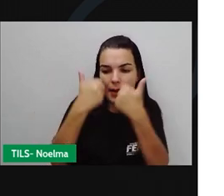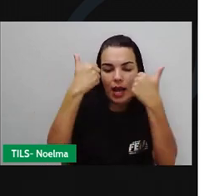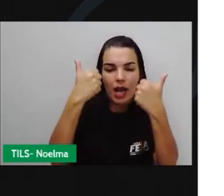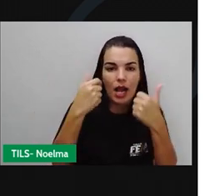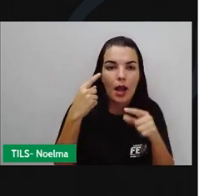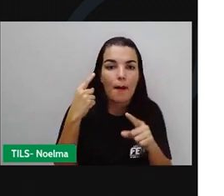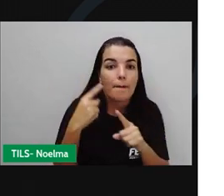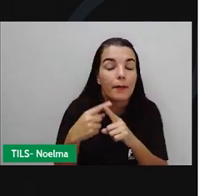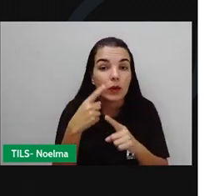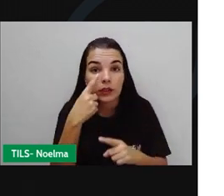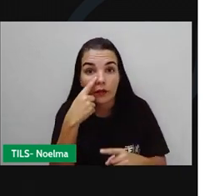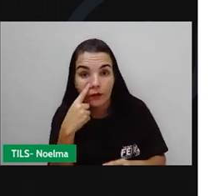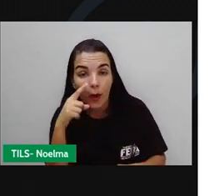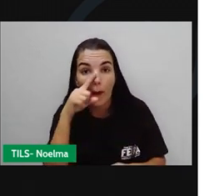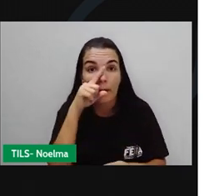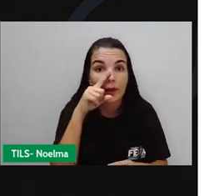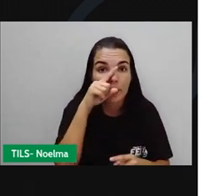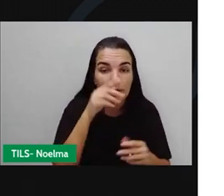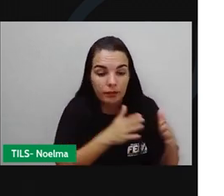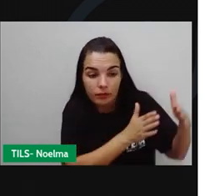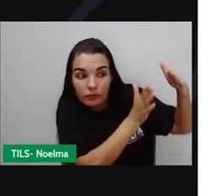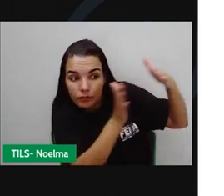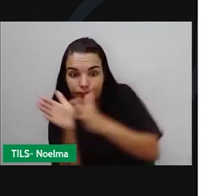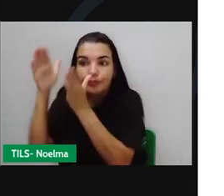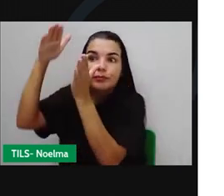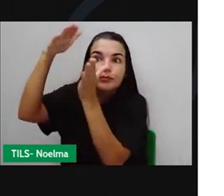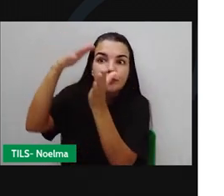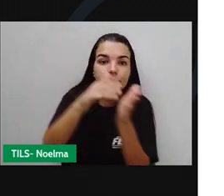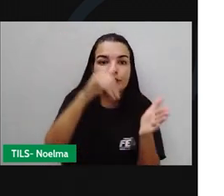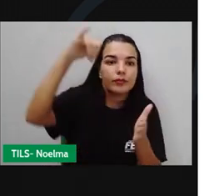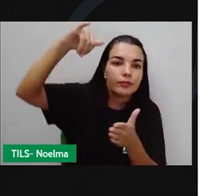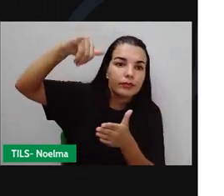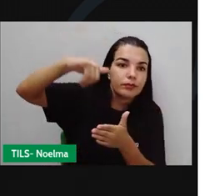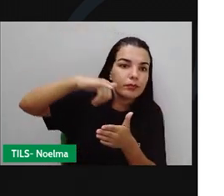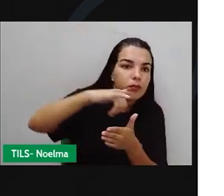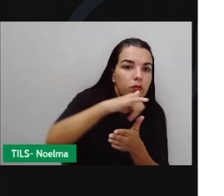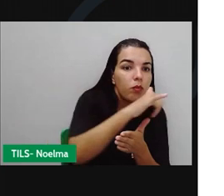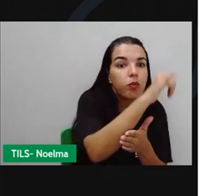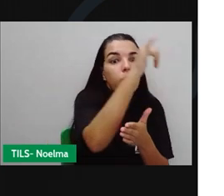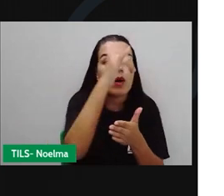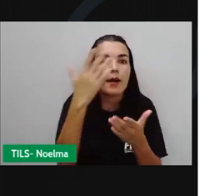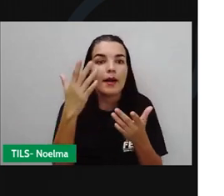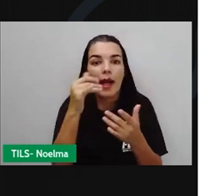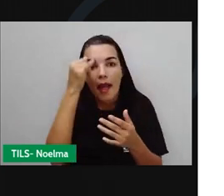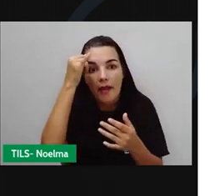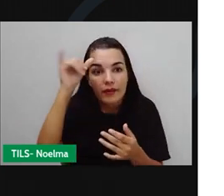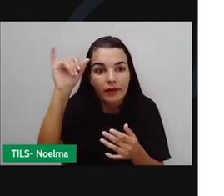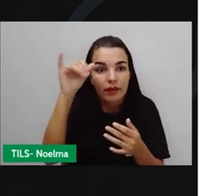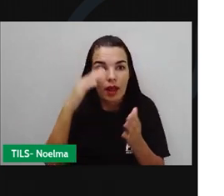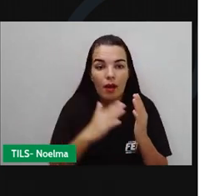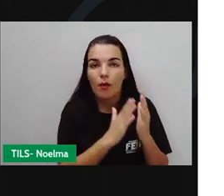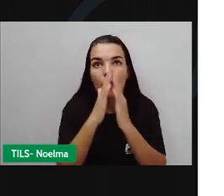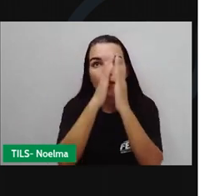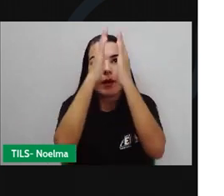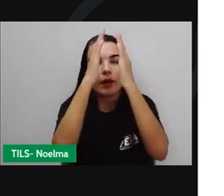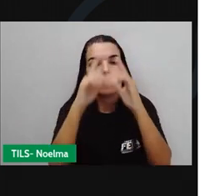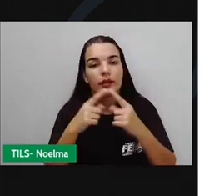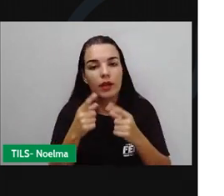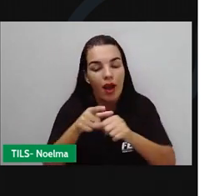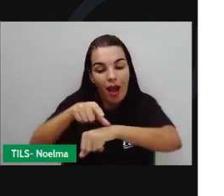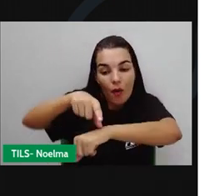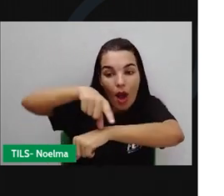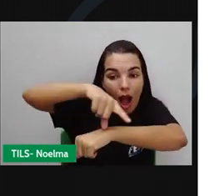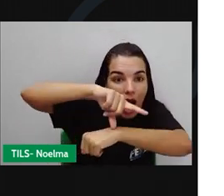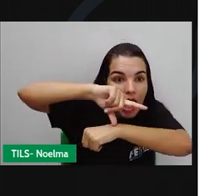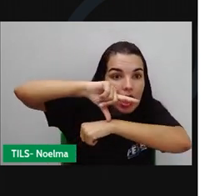risco também o próprio desvio de uma aeronave para tentar evitar um balão, ou mesmo o atraso que pode ter, de repente, num